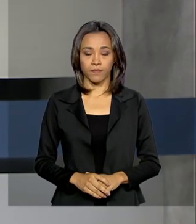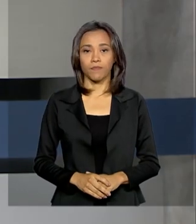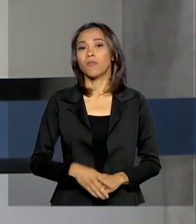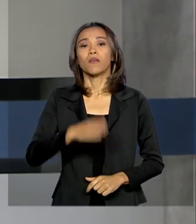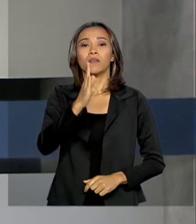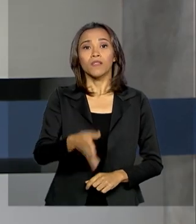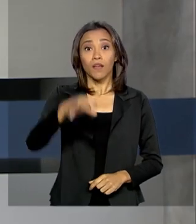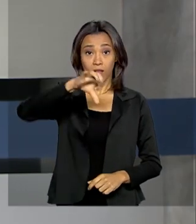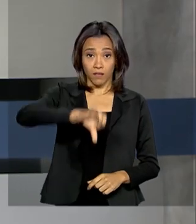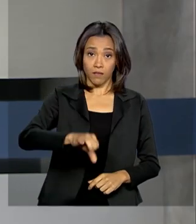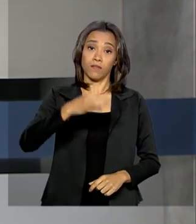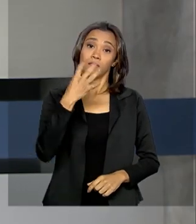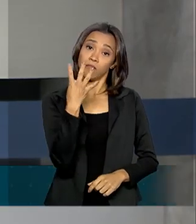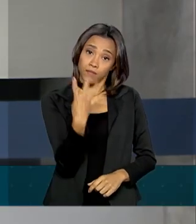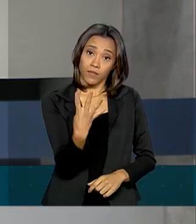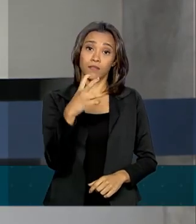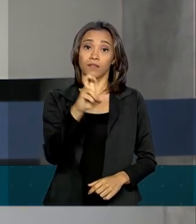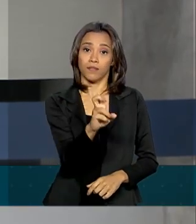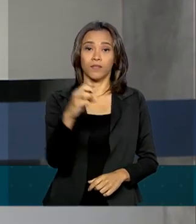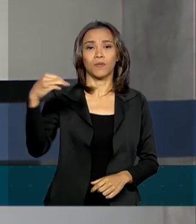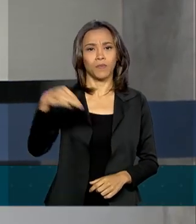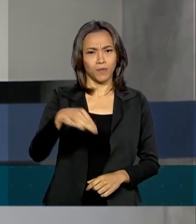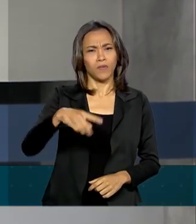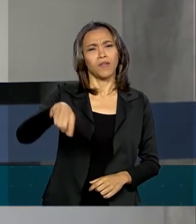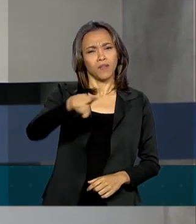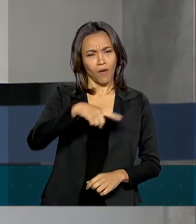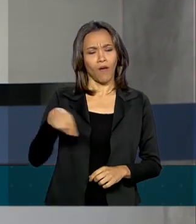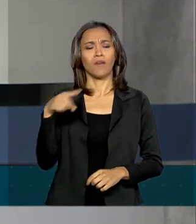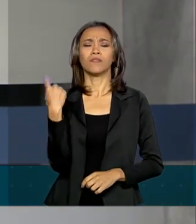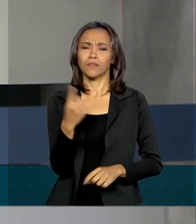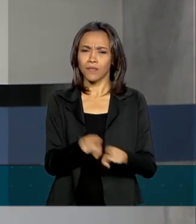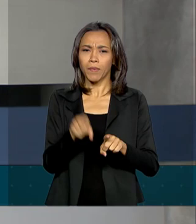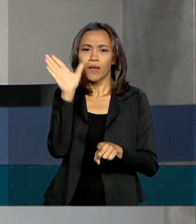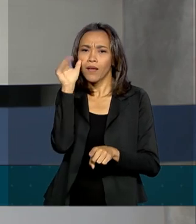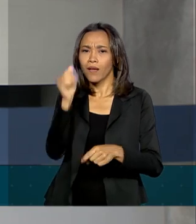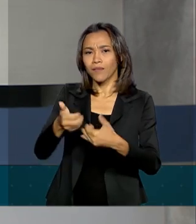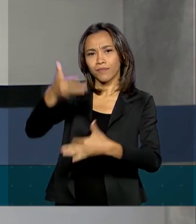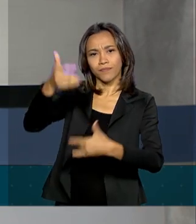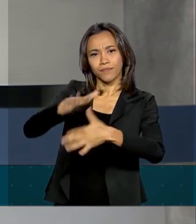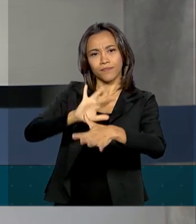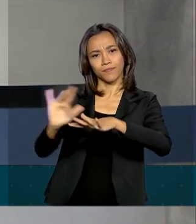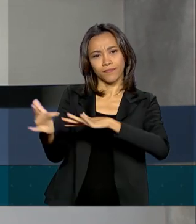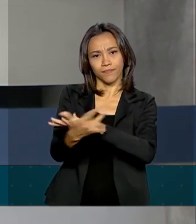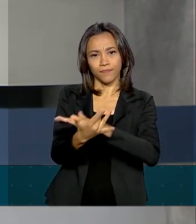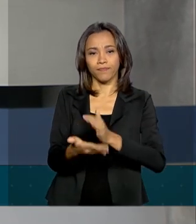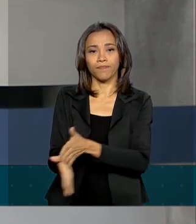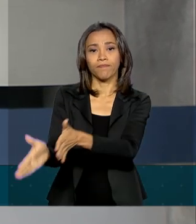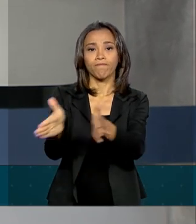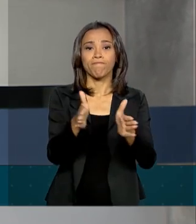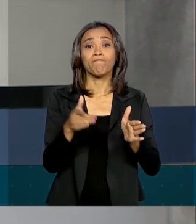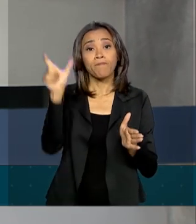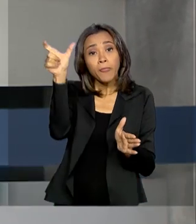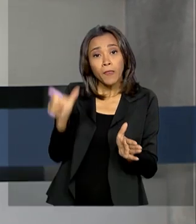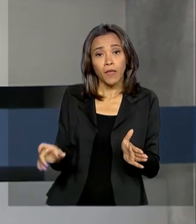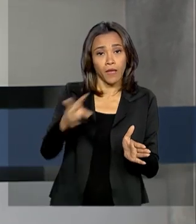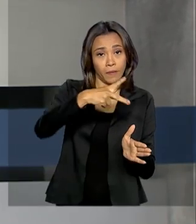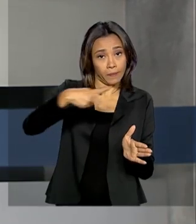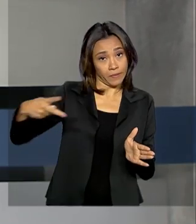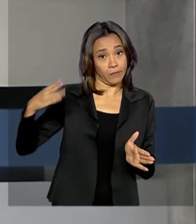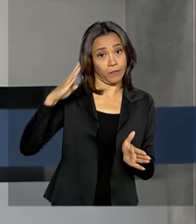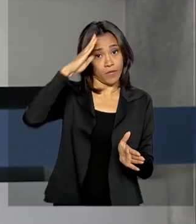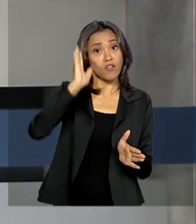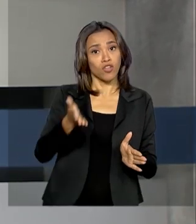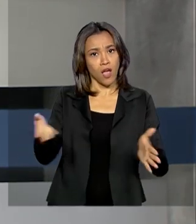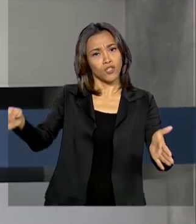São 9 horas e 45 minutos, estamos ao vivo também pelas redes sociais. O presidente Jair Bolsonaro já